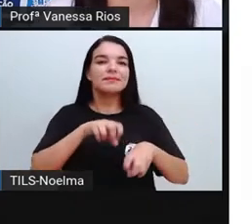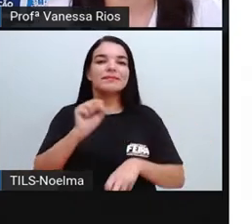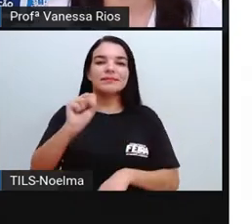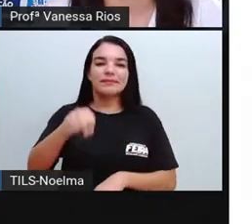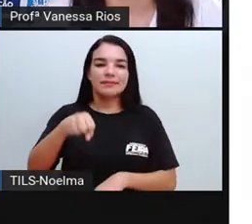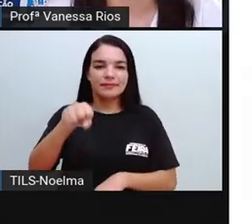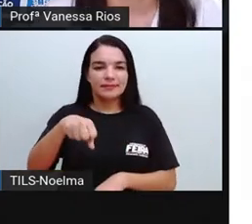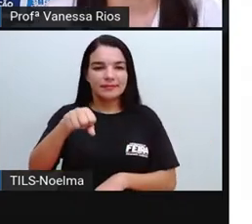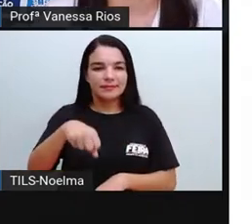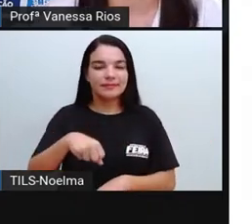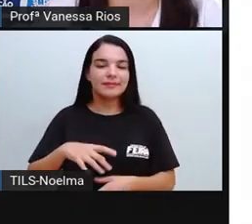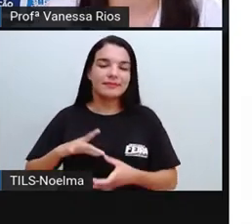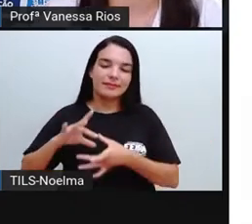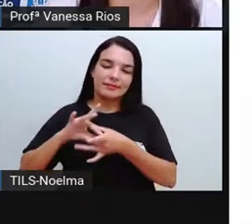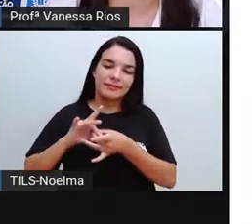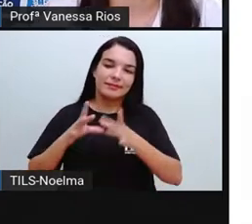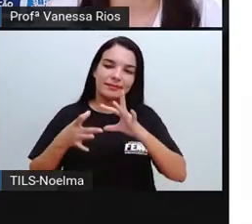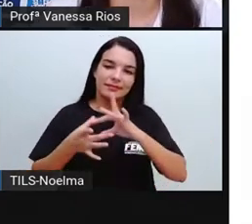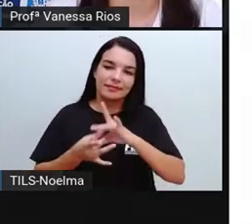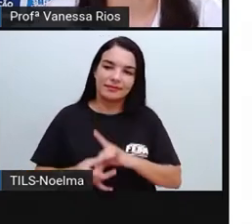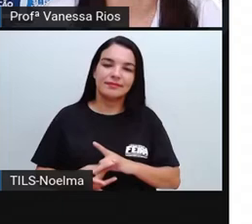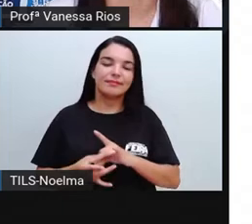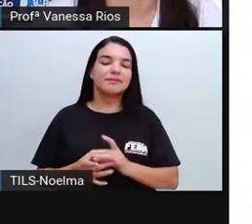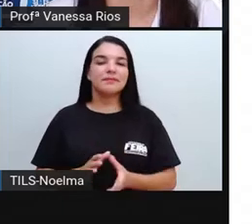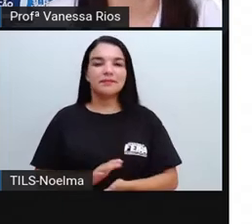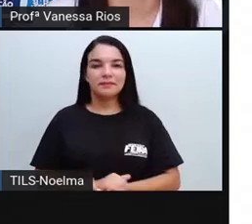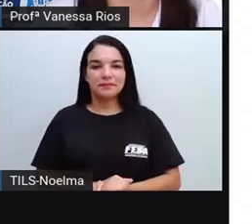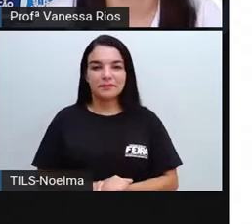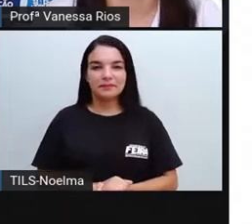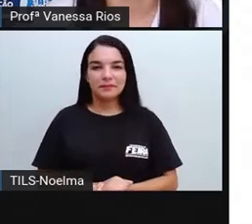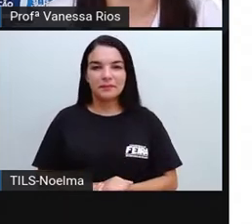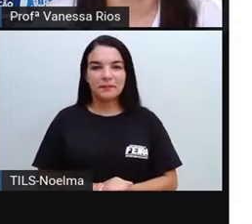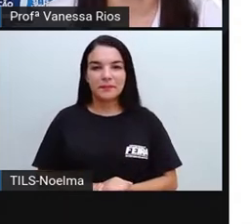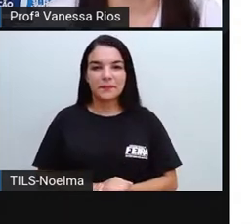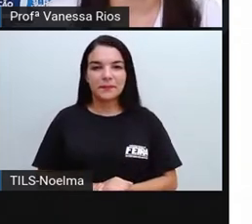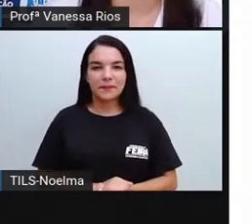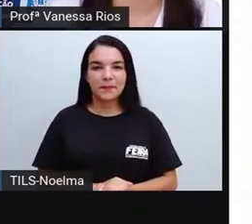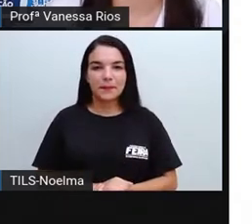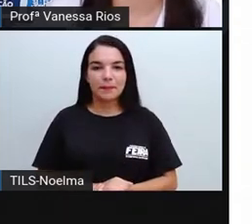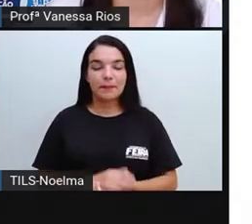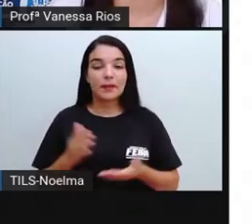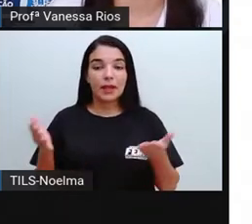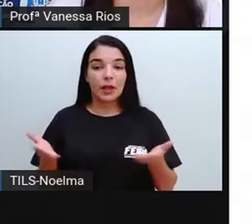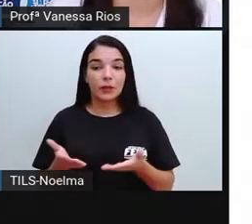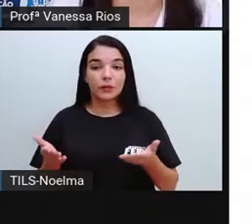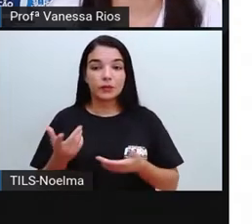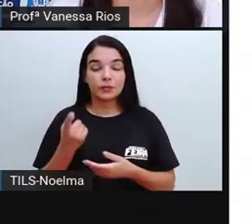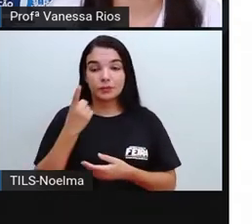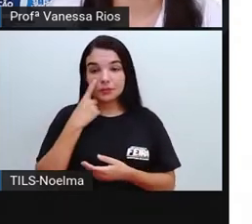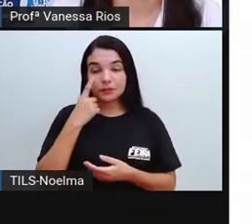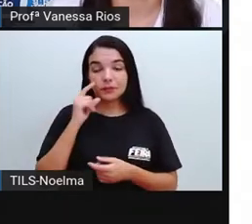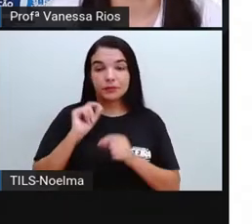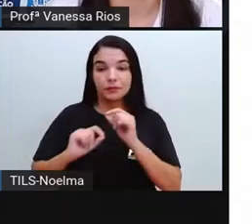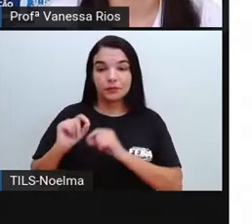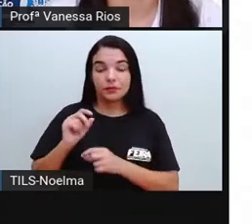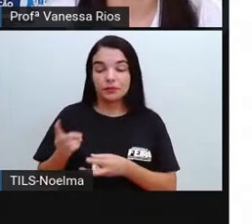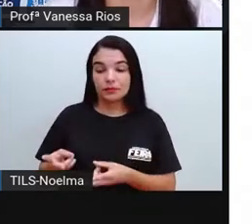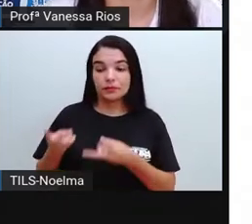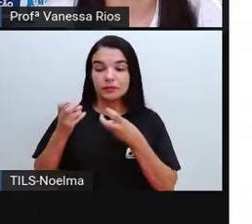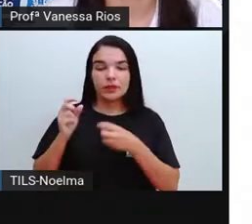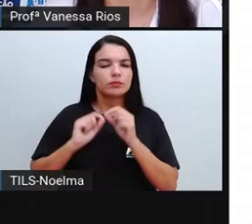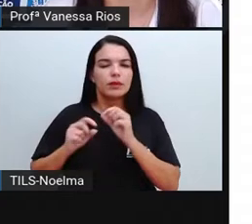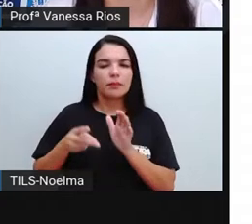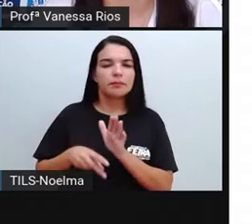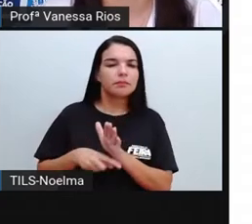relacionados com as produções dessa atividade da agricultura. Hoje a gente vai observar quem foram aí os